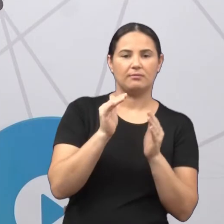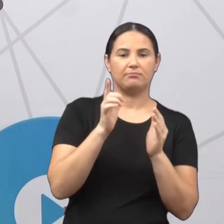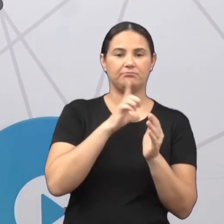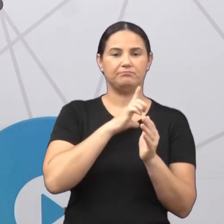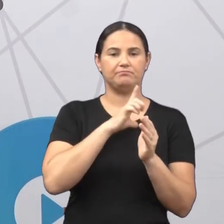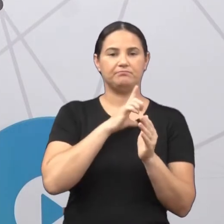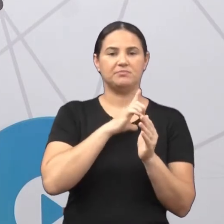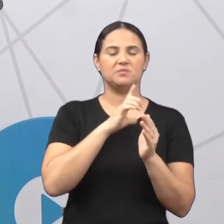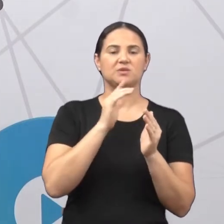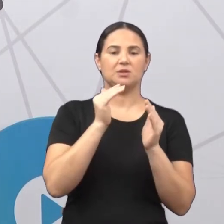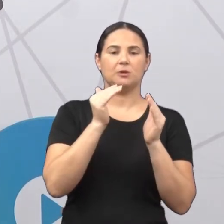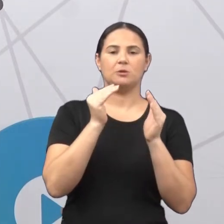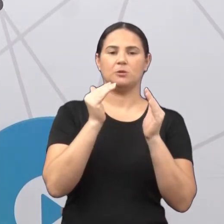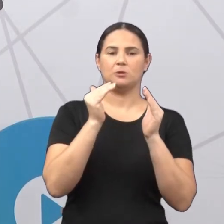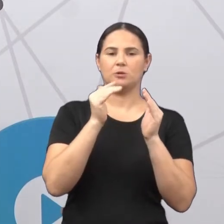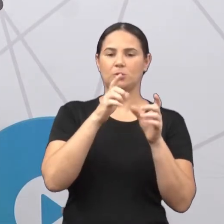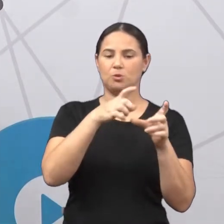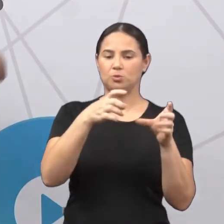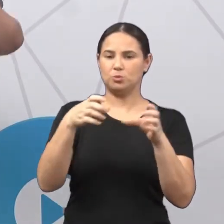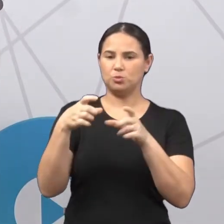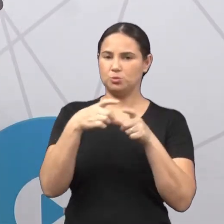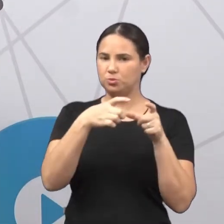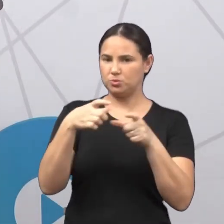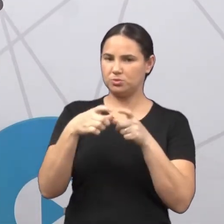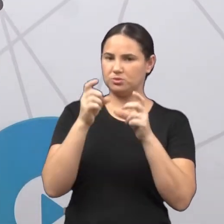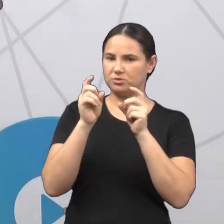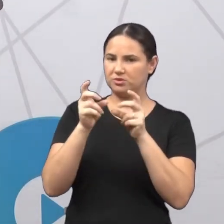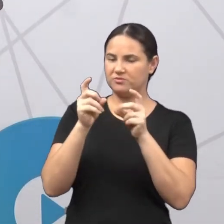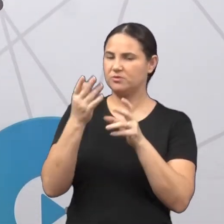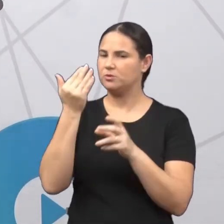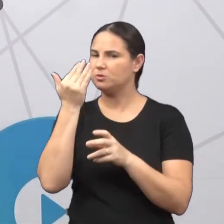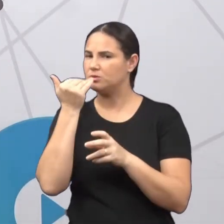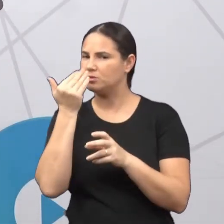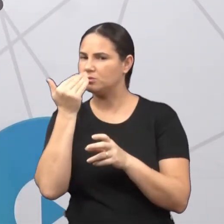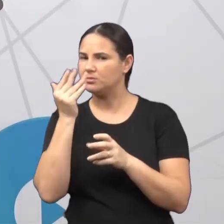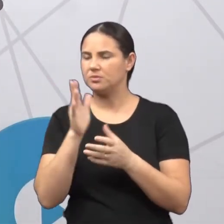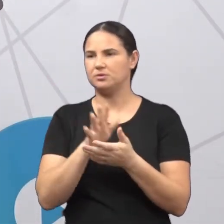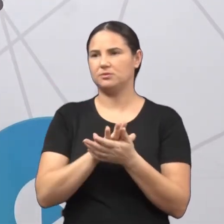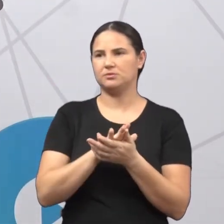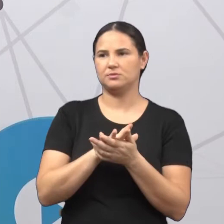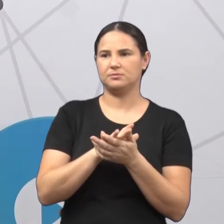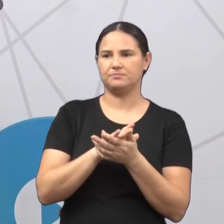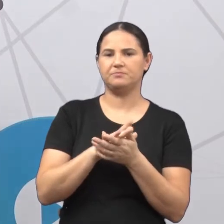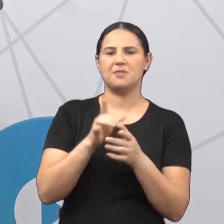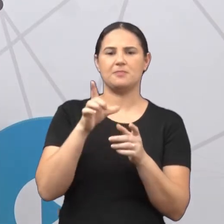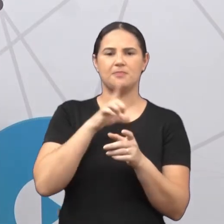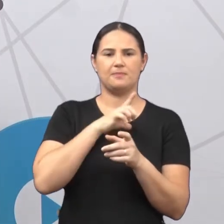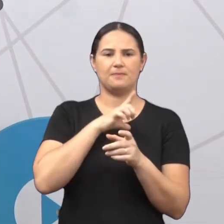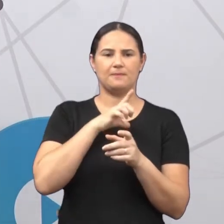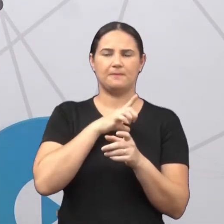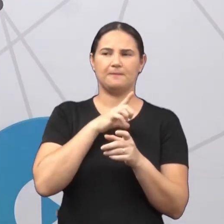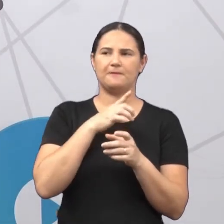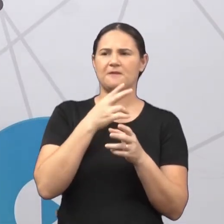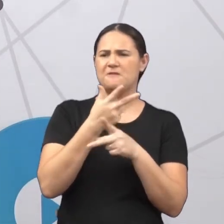vai vender comida, alimentação. Outros que tem lugares que tem ateliês de costura. Então, uma infinidade de